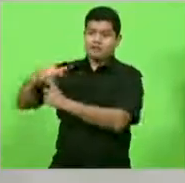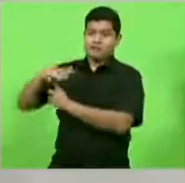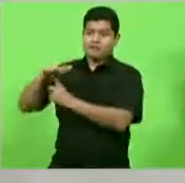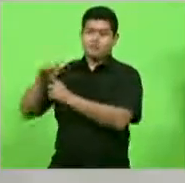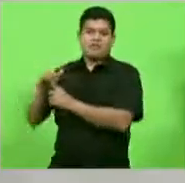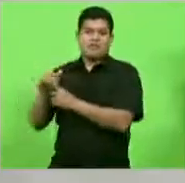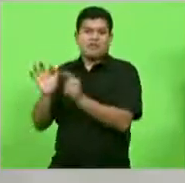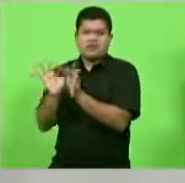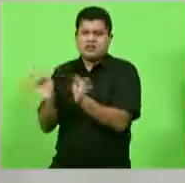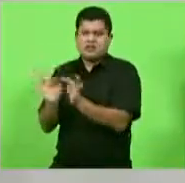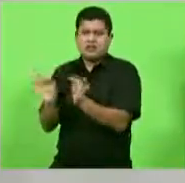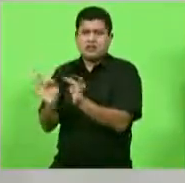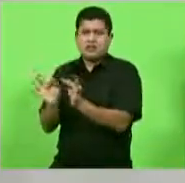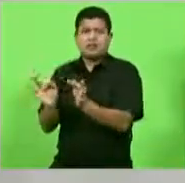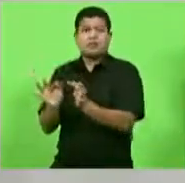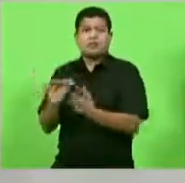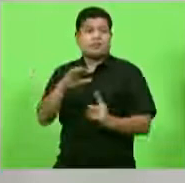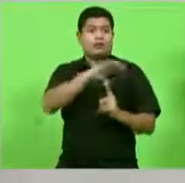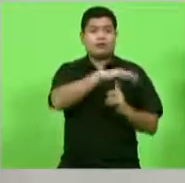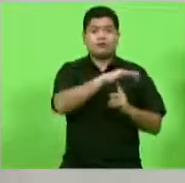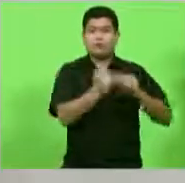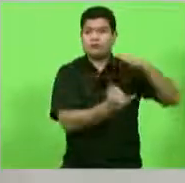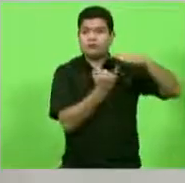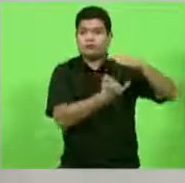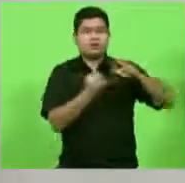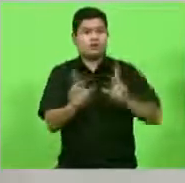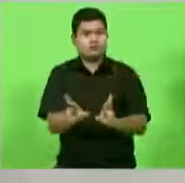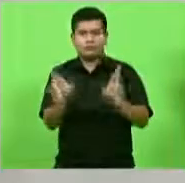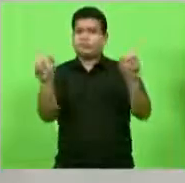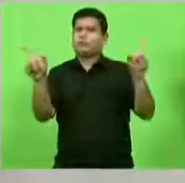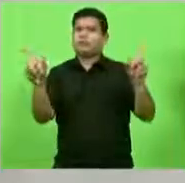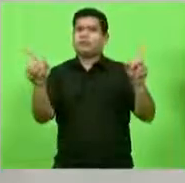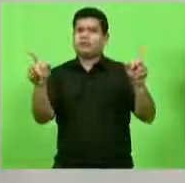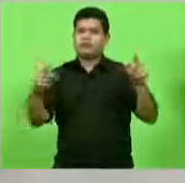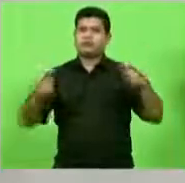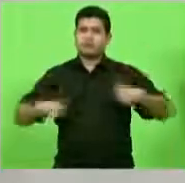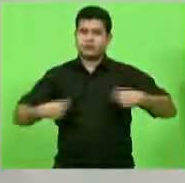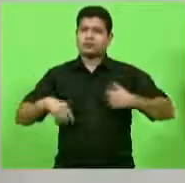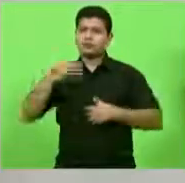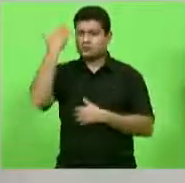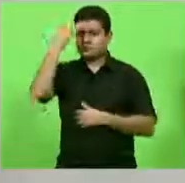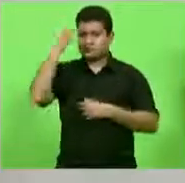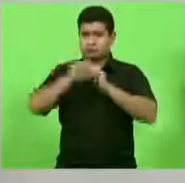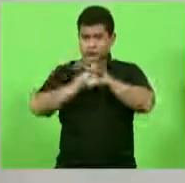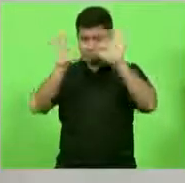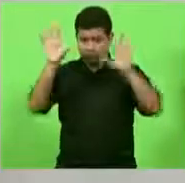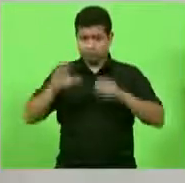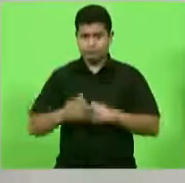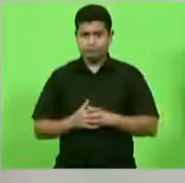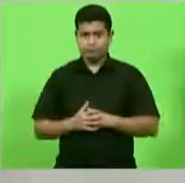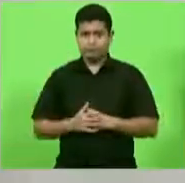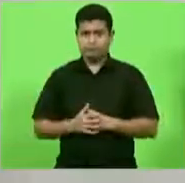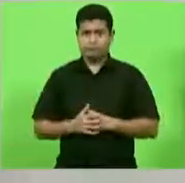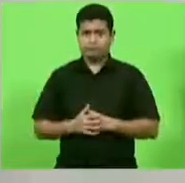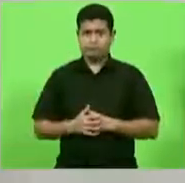cabeça das pessoas lá dentro. E o que é uma feira de negócios, deputado Nilson Berlanda, presidente? Seria isso.